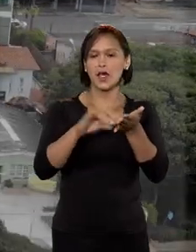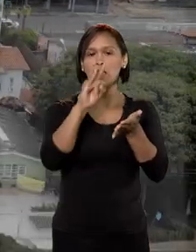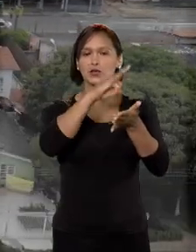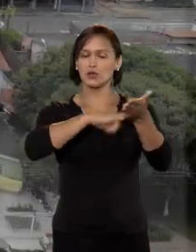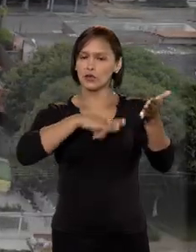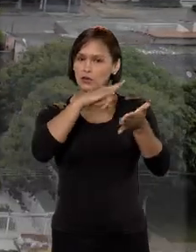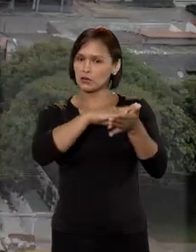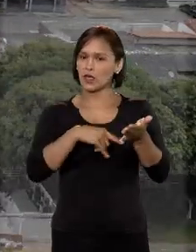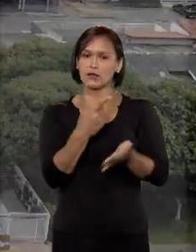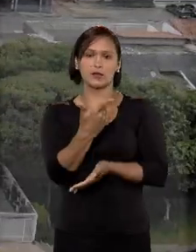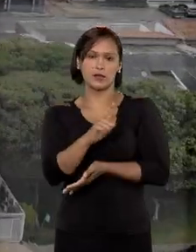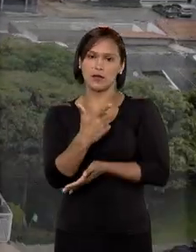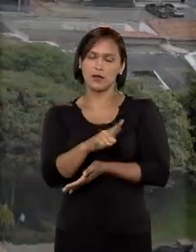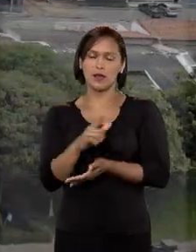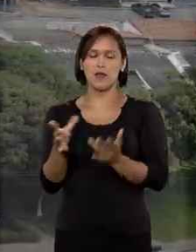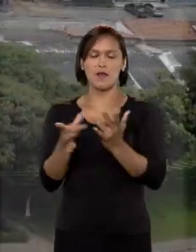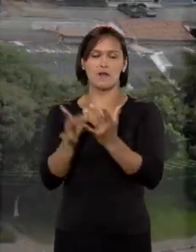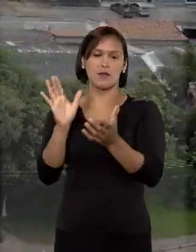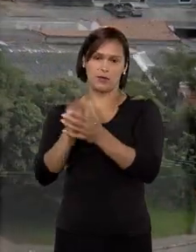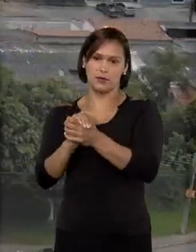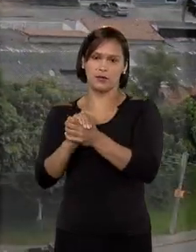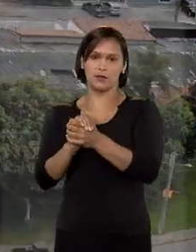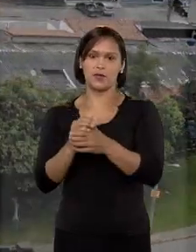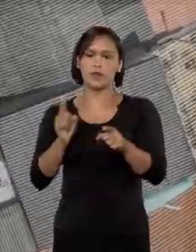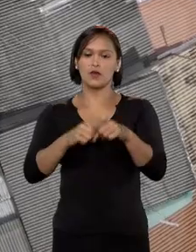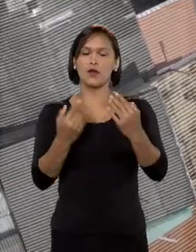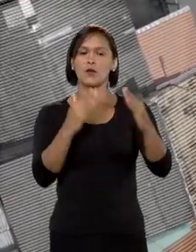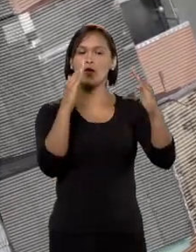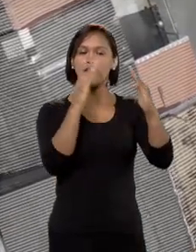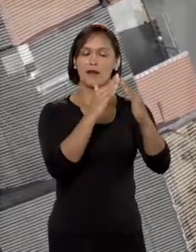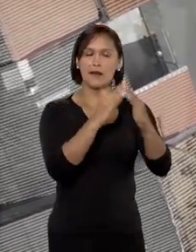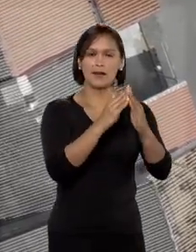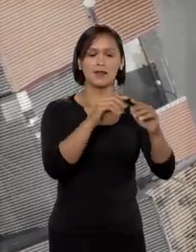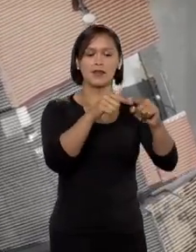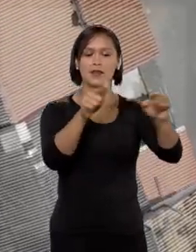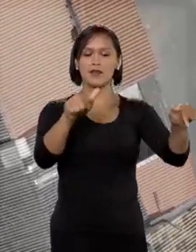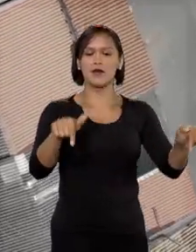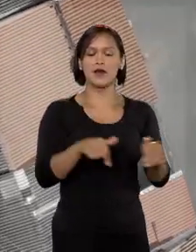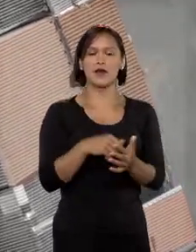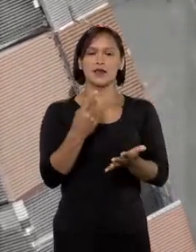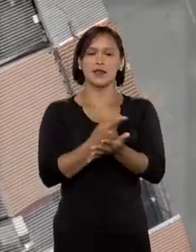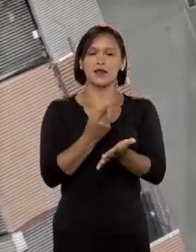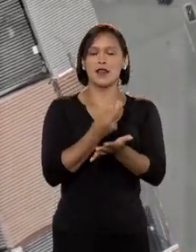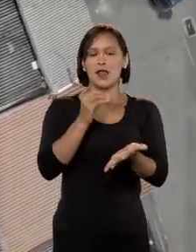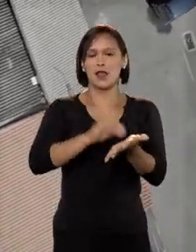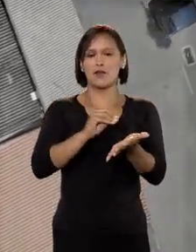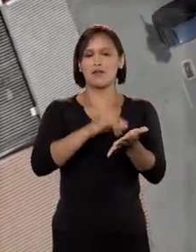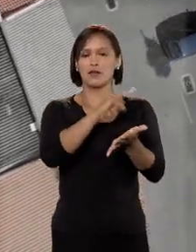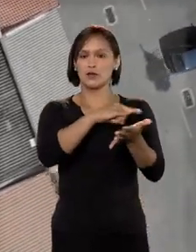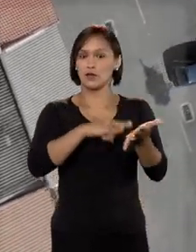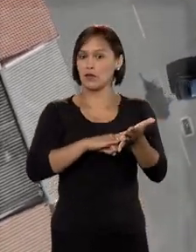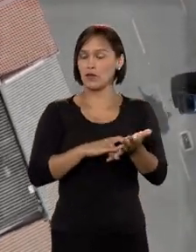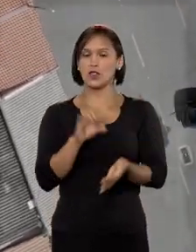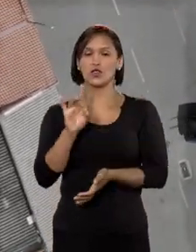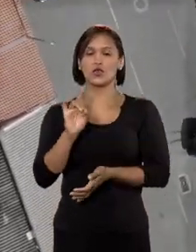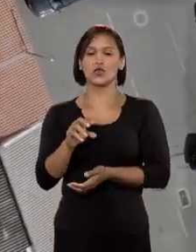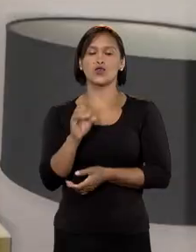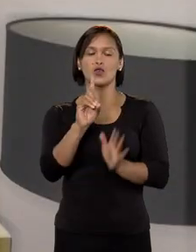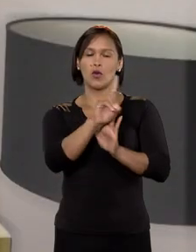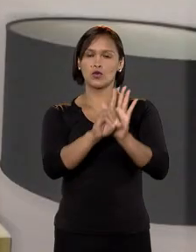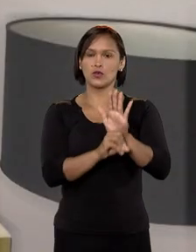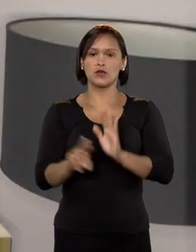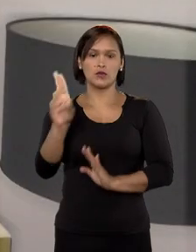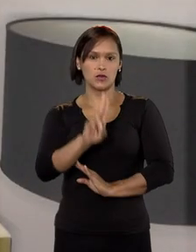regularizado ou registrado oficialmente pelo casal, como imóveis em lotes irregulares onde existe apenas o direito de posse.